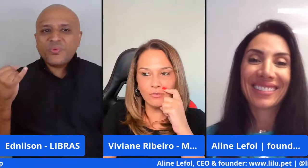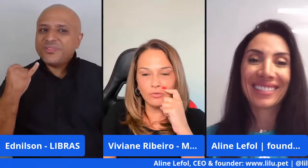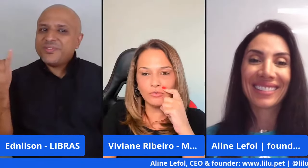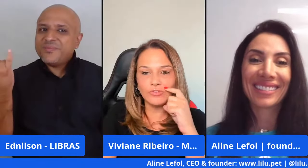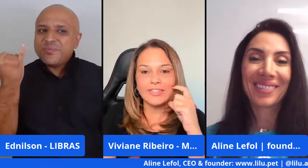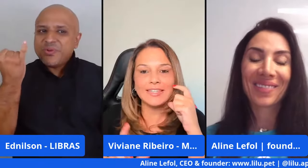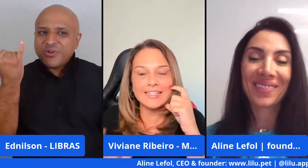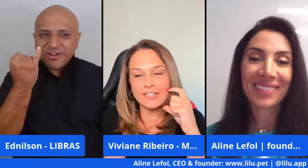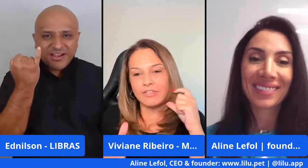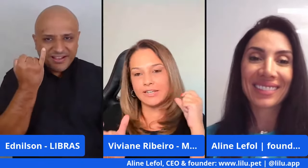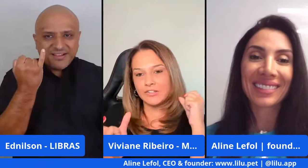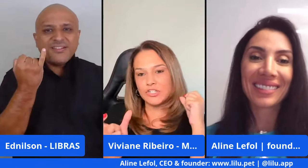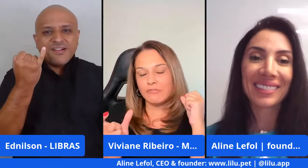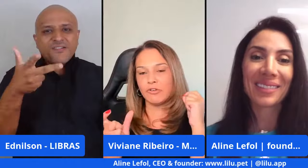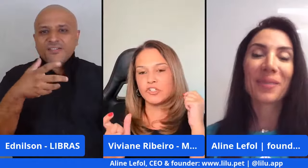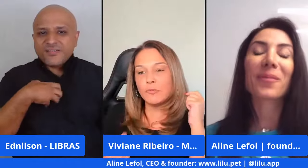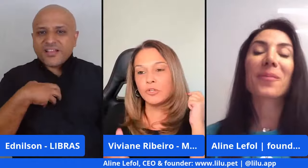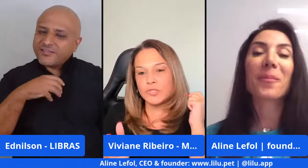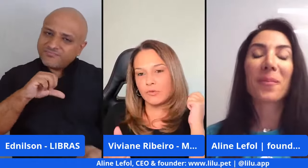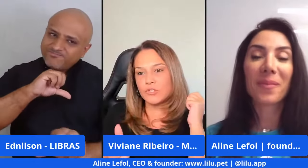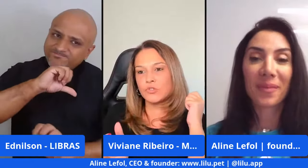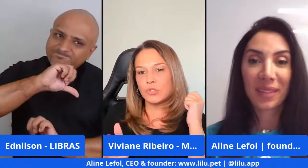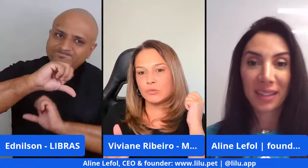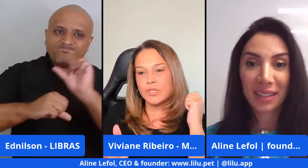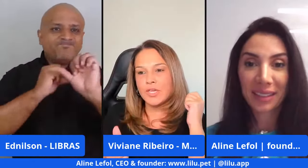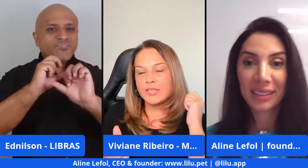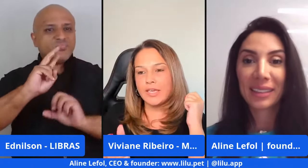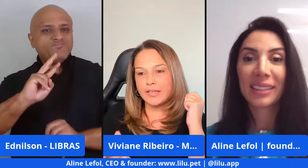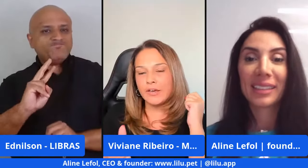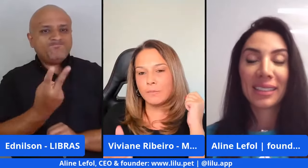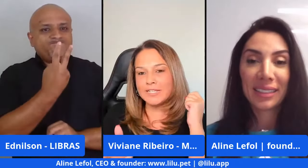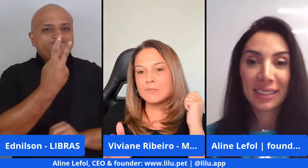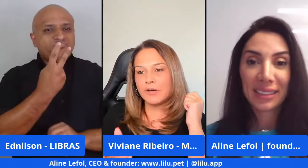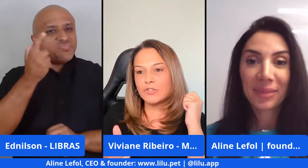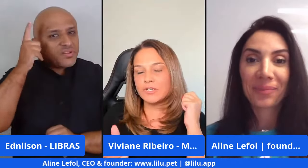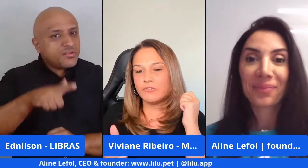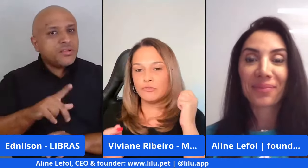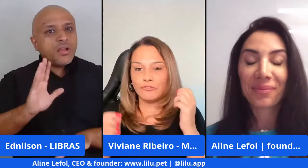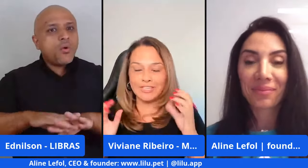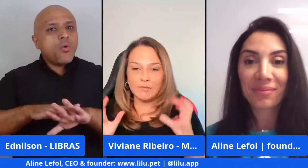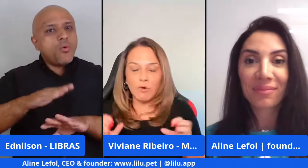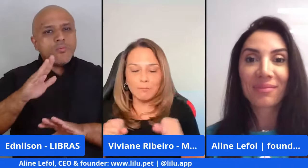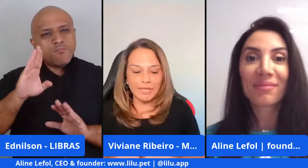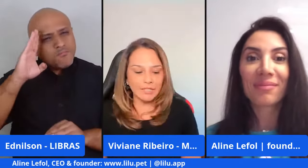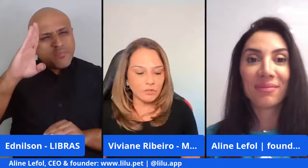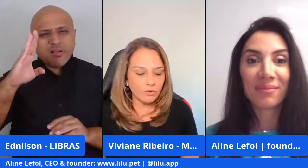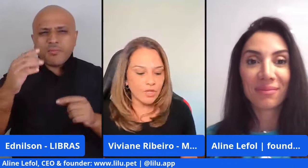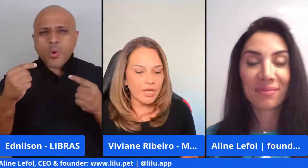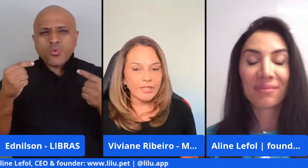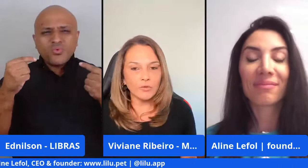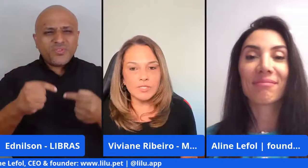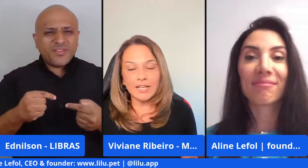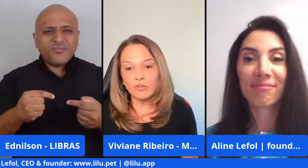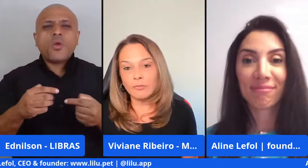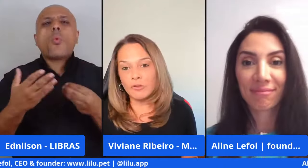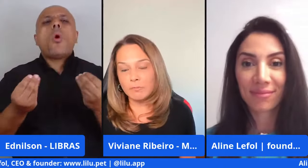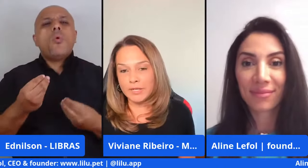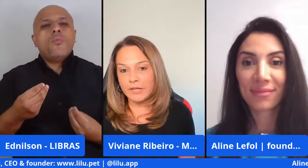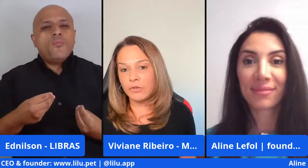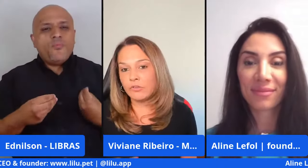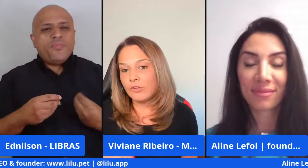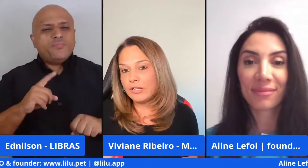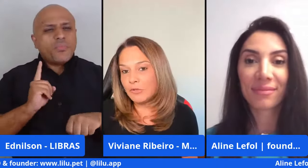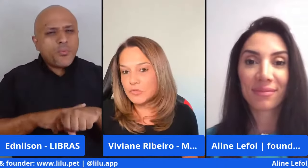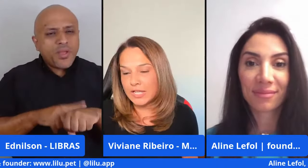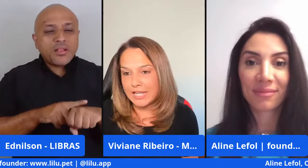é essa questão, dessa virada de chave, que eu acho que muitos se questionam, que é o principal desafio, viver em que momento, que eu saio do meu